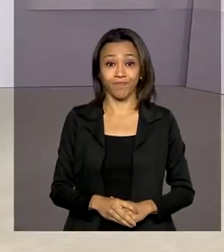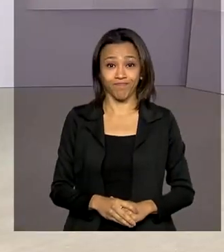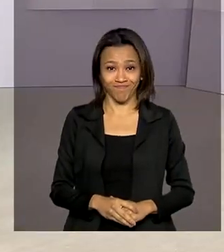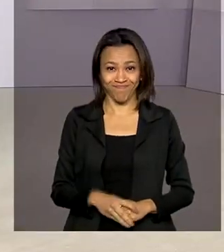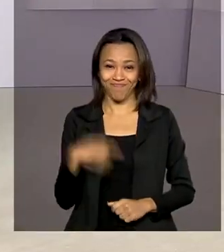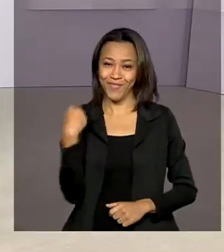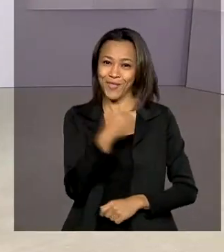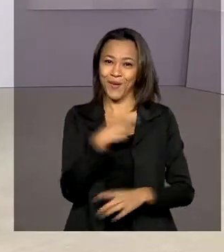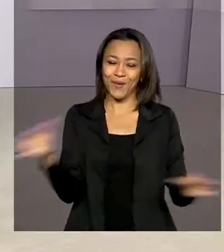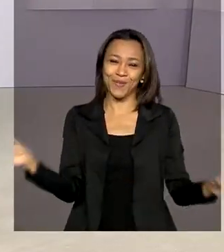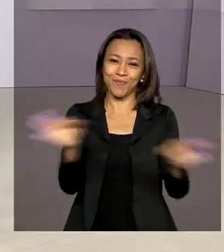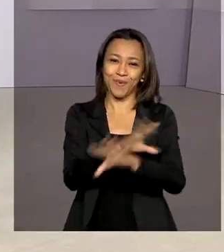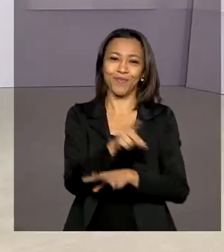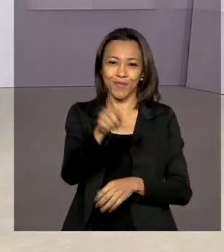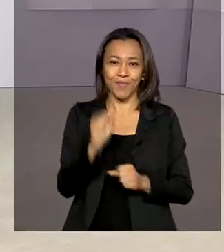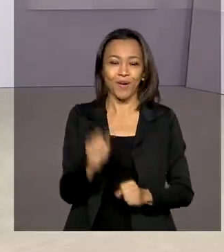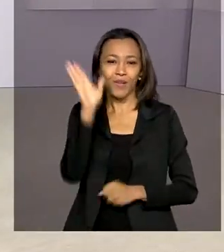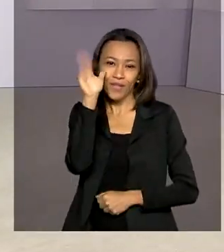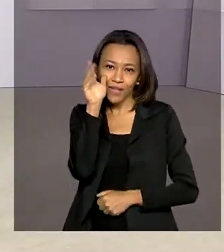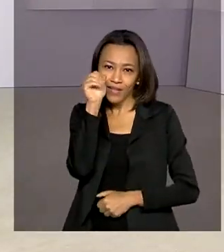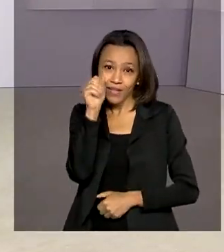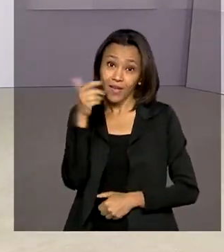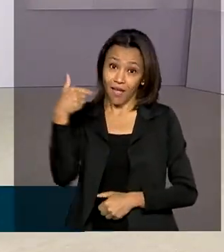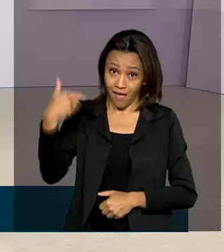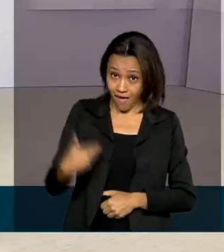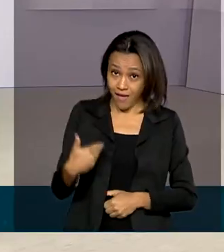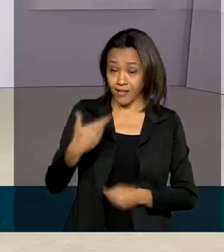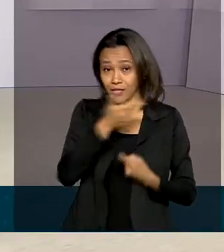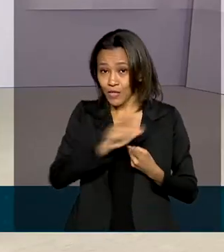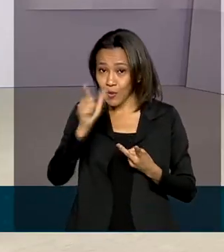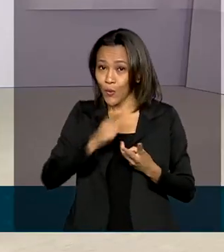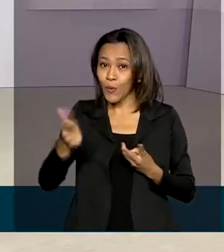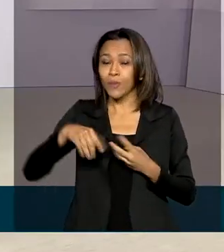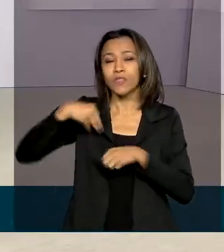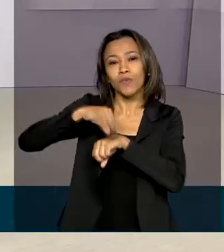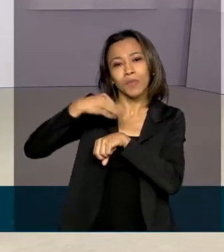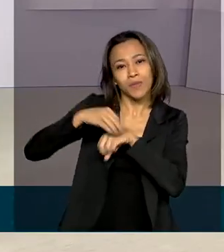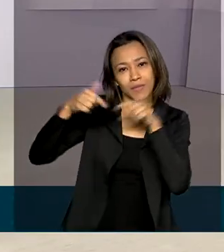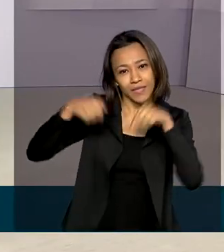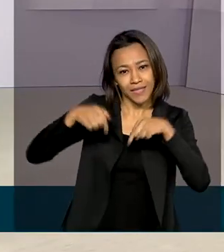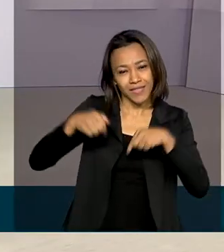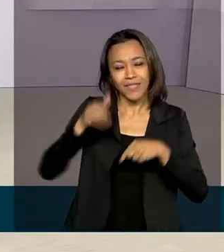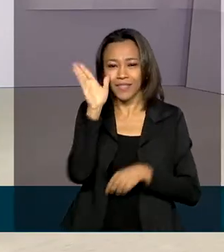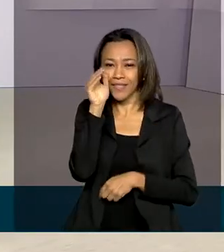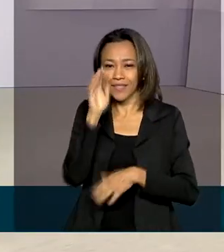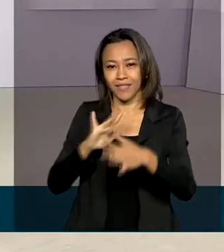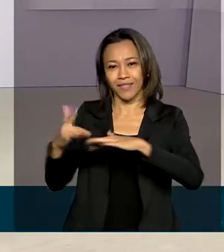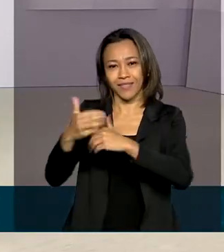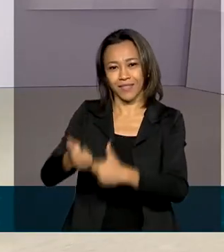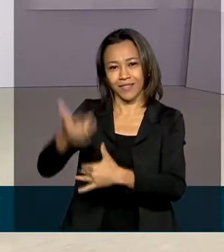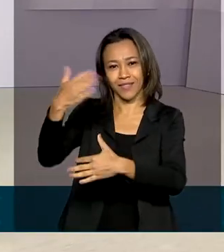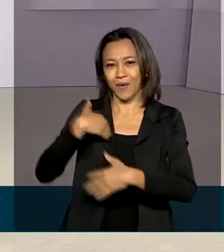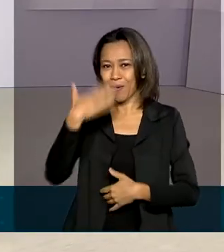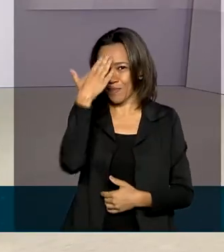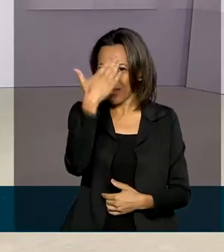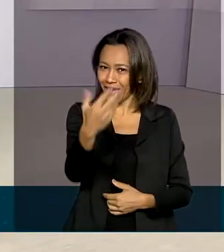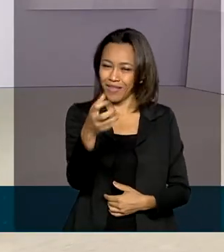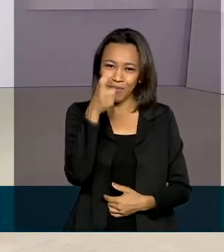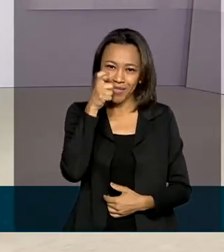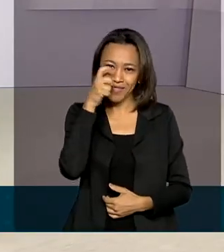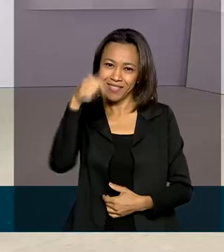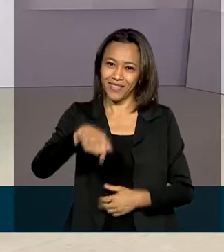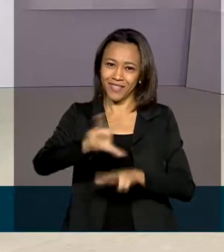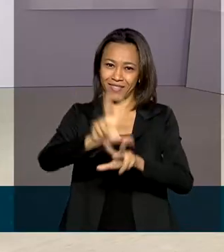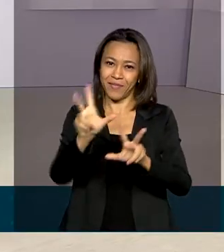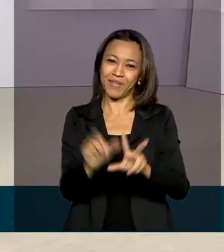A gente fica por aqui. Você pode acompanhar essas e outras informações em nossas redes sociais. Obrigada pela sua audiência aqui na